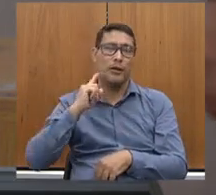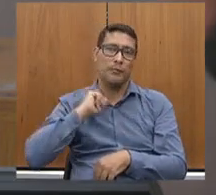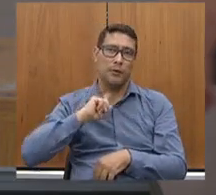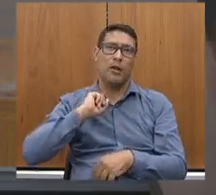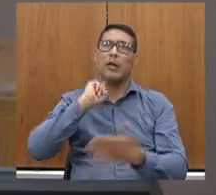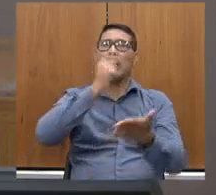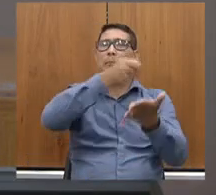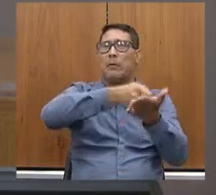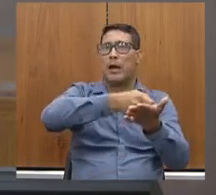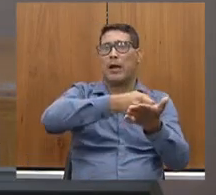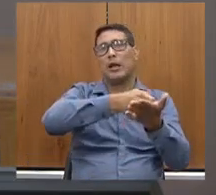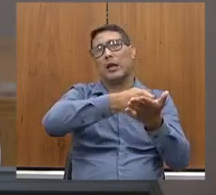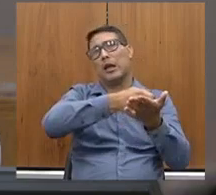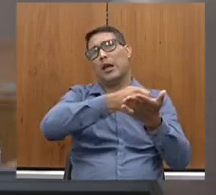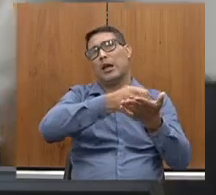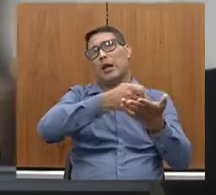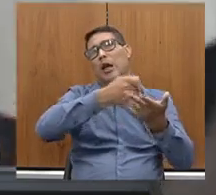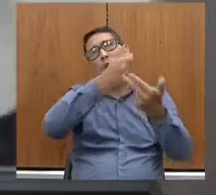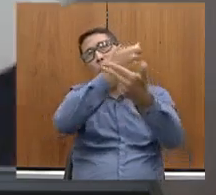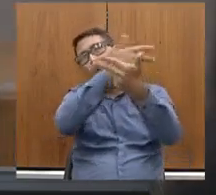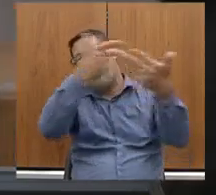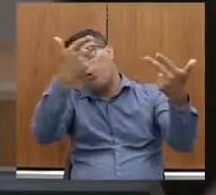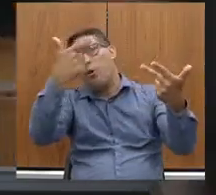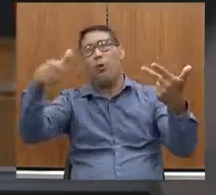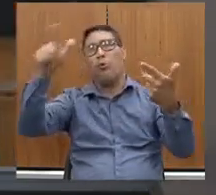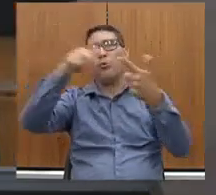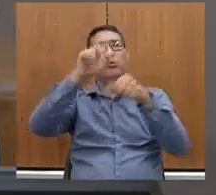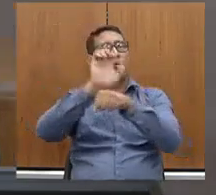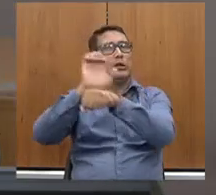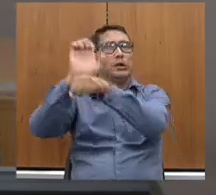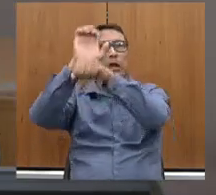Mato Grosso, em Goiás, na Bahia.